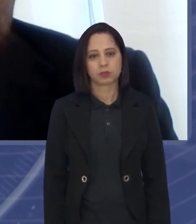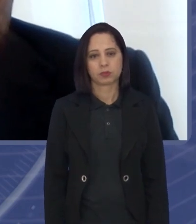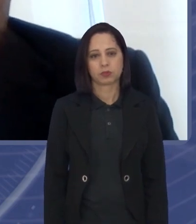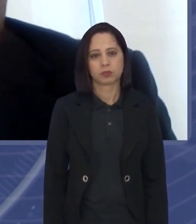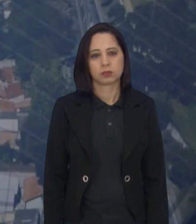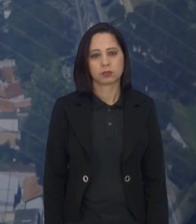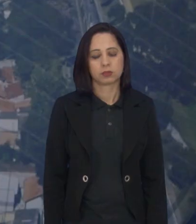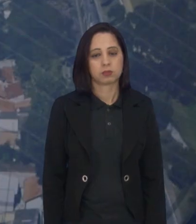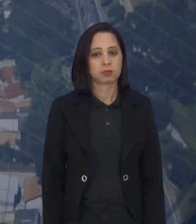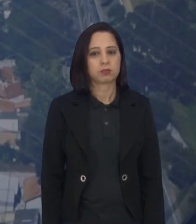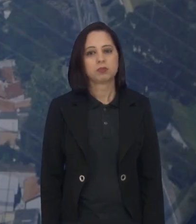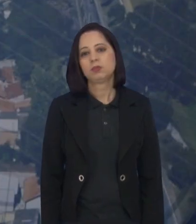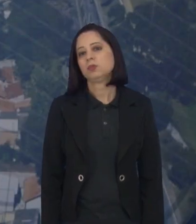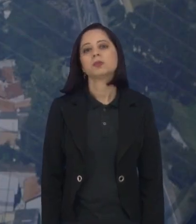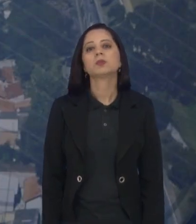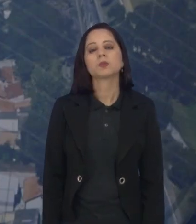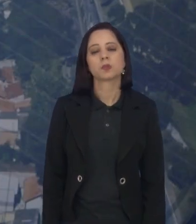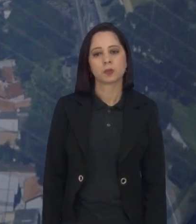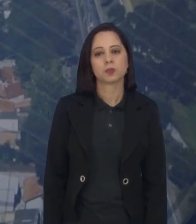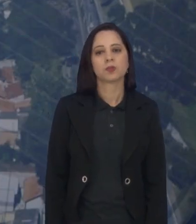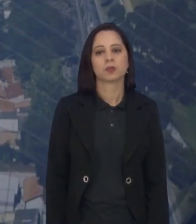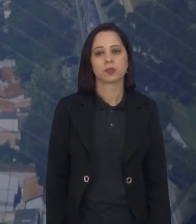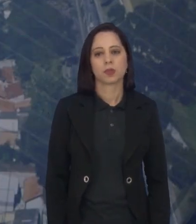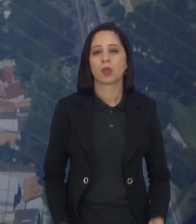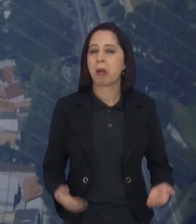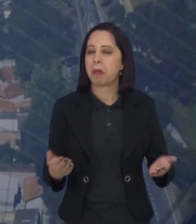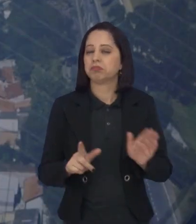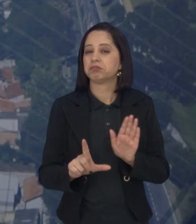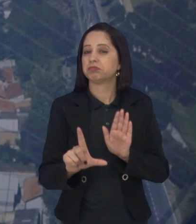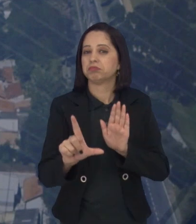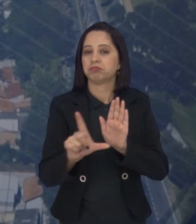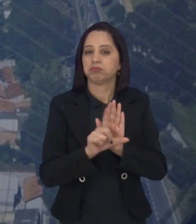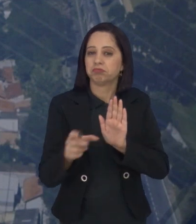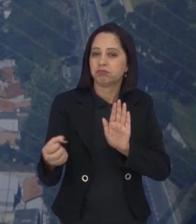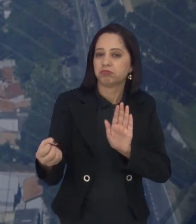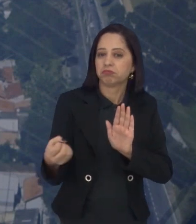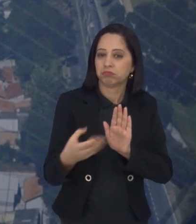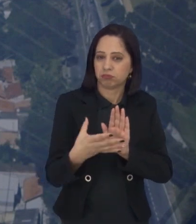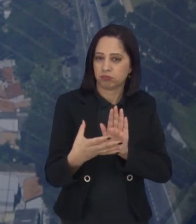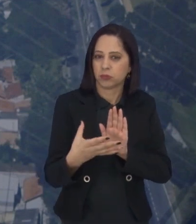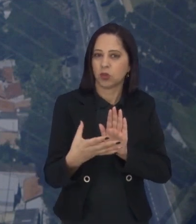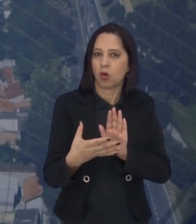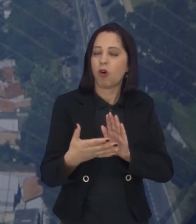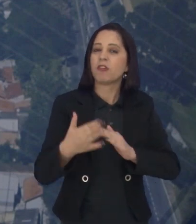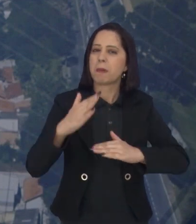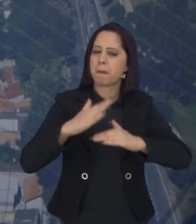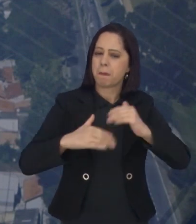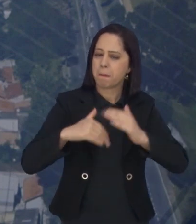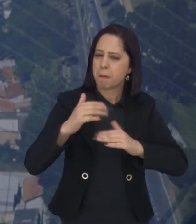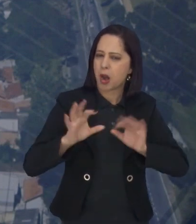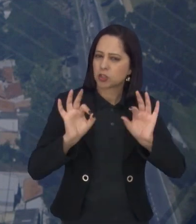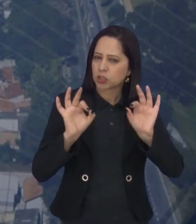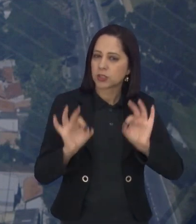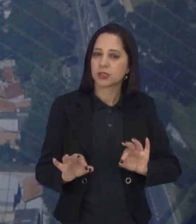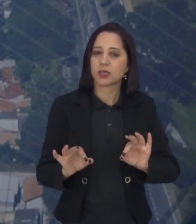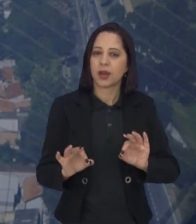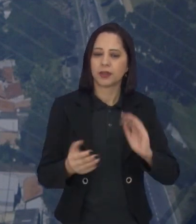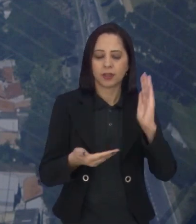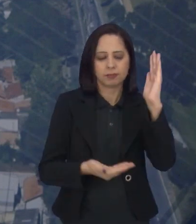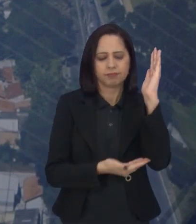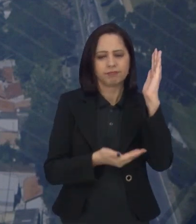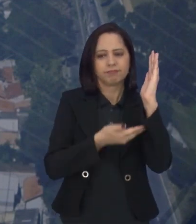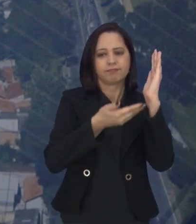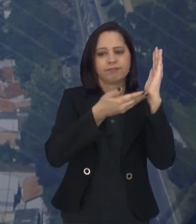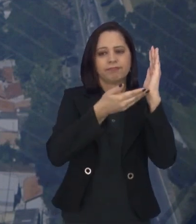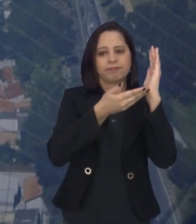encerrar então, e aí no caso com essa legislação passando a valer na prática, aí ia desburocratizar